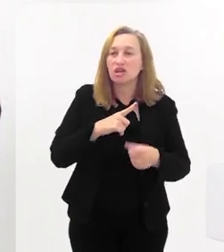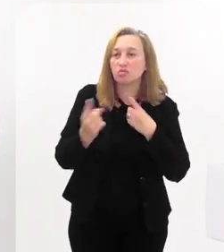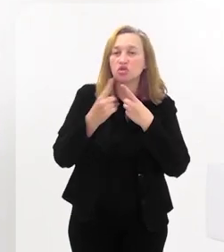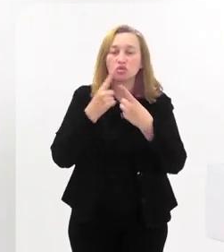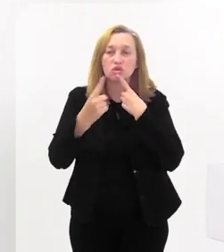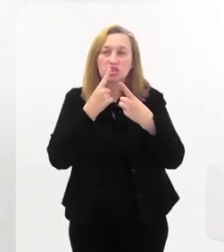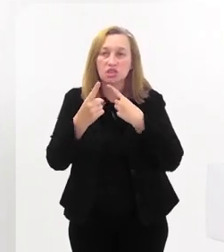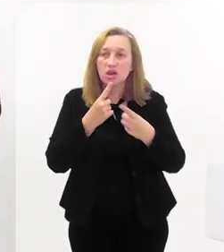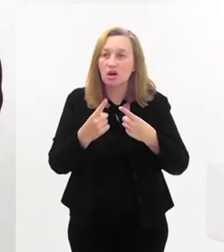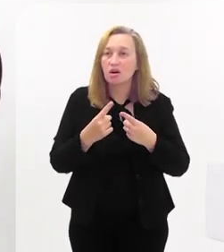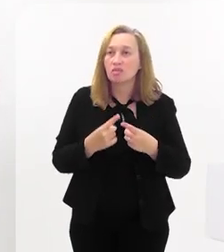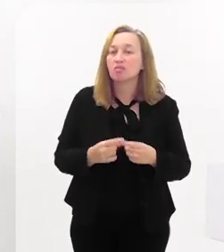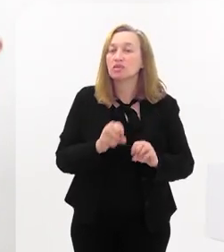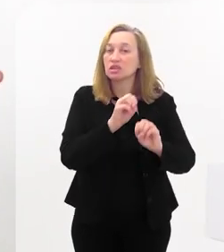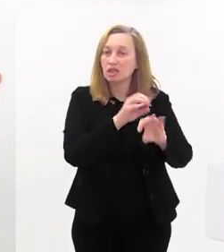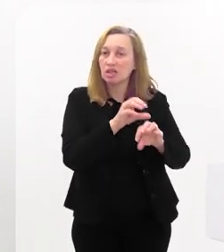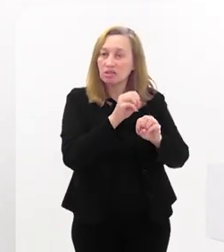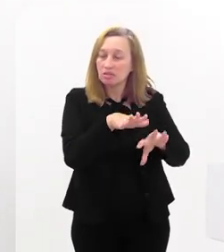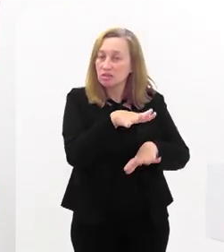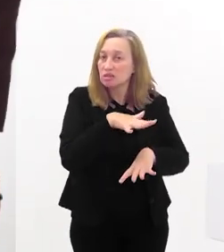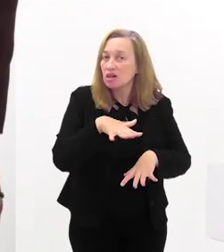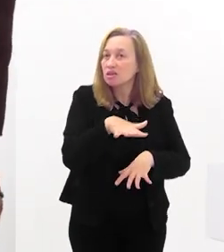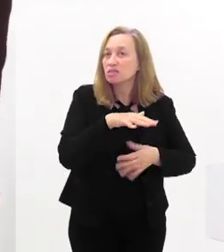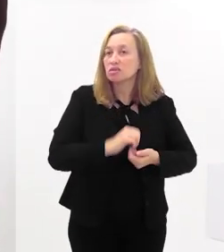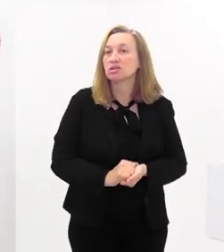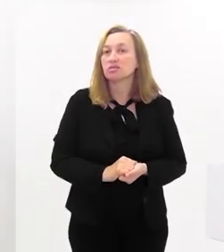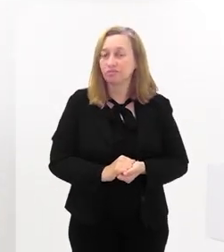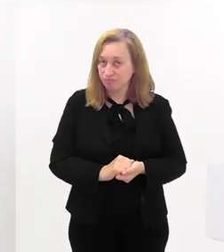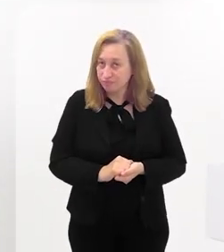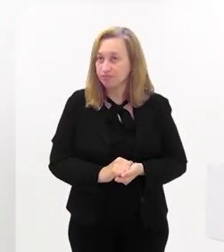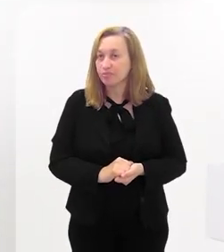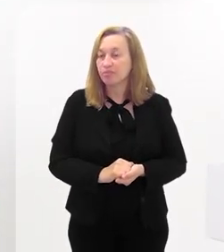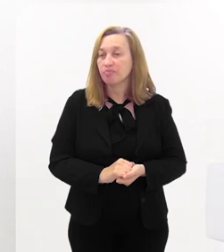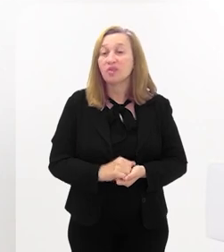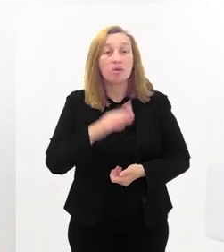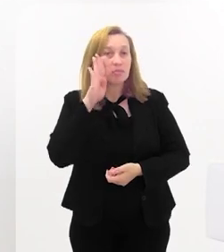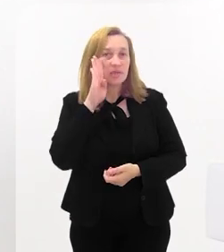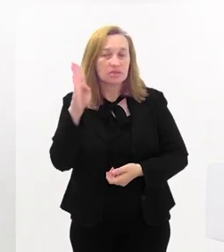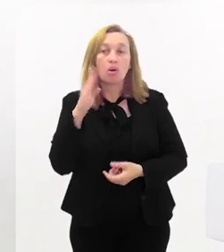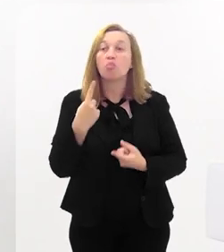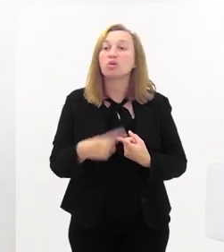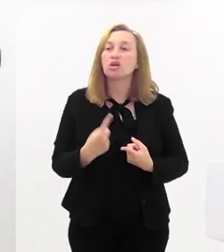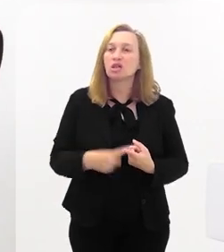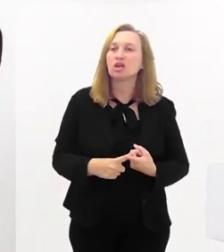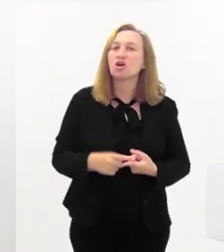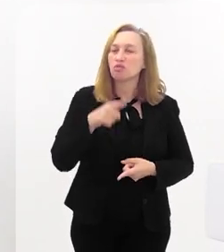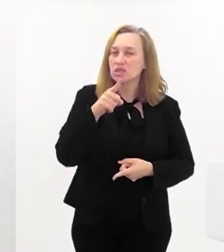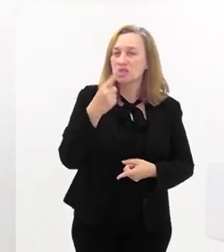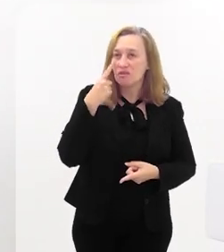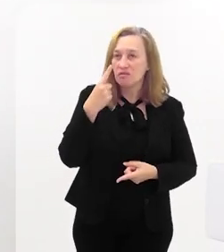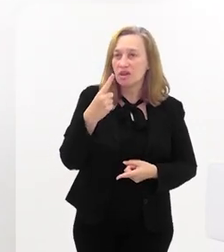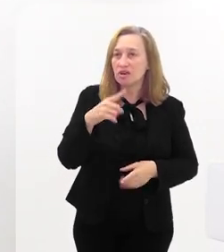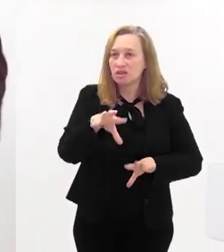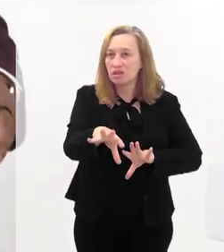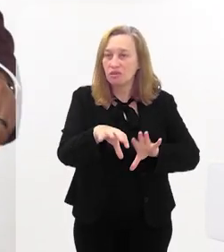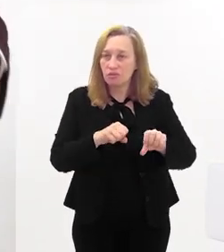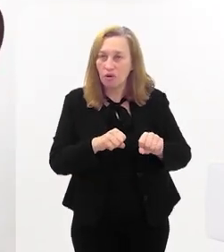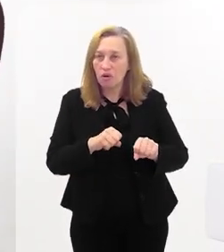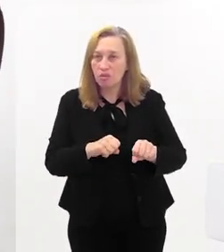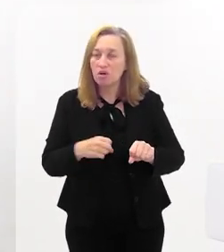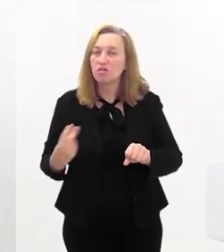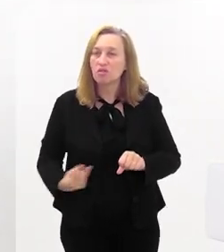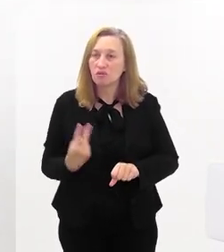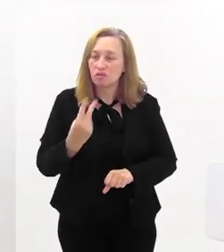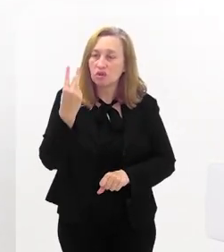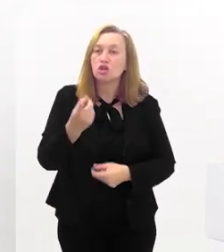muito debate a fazer também na questão da educação. a educação que é uma prioridade porque você ali forma os valores,